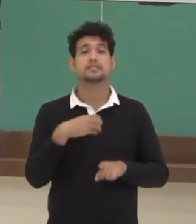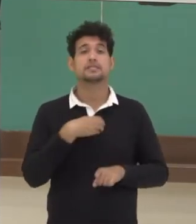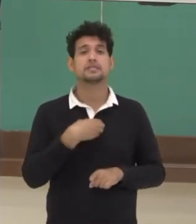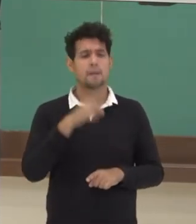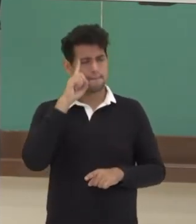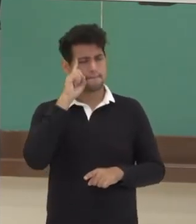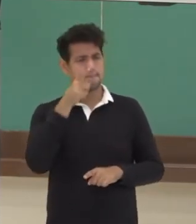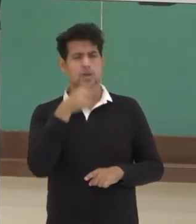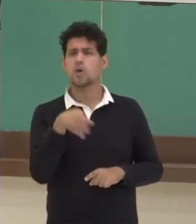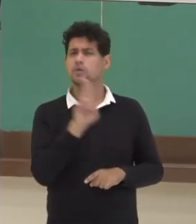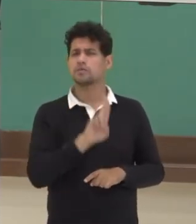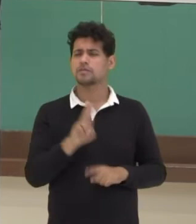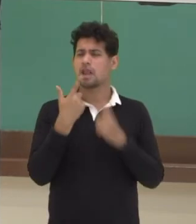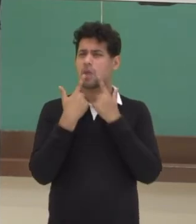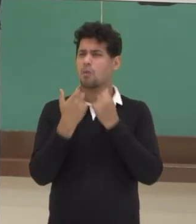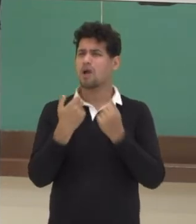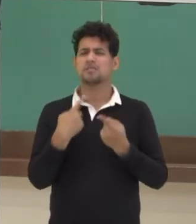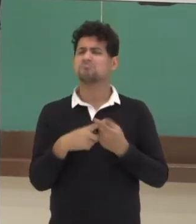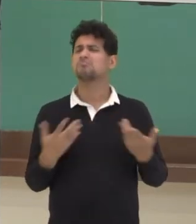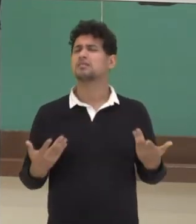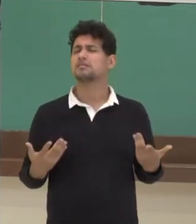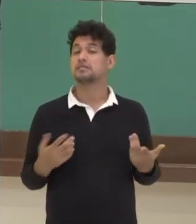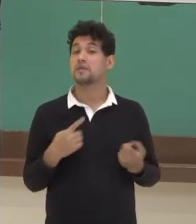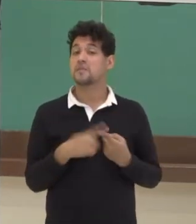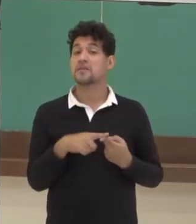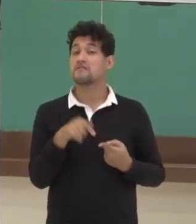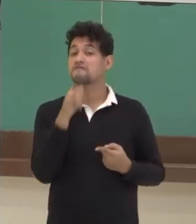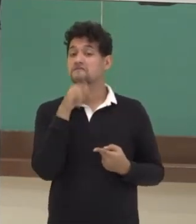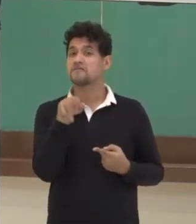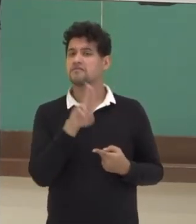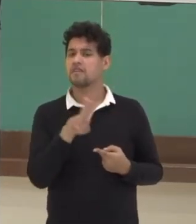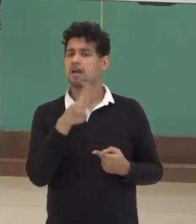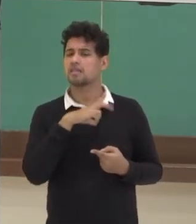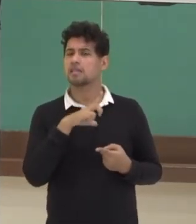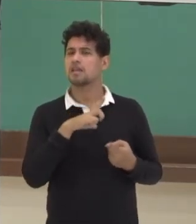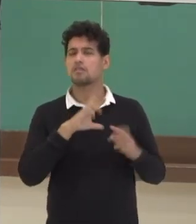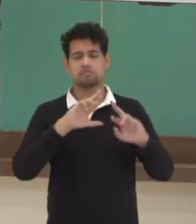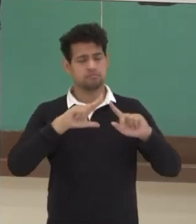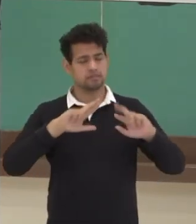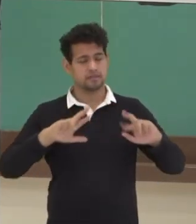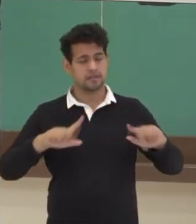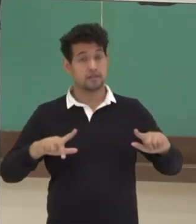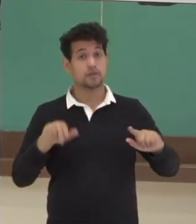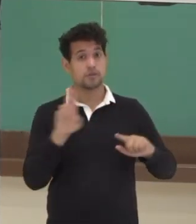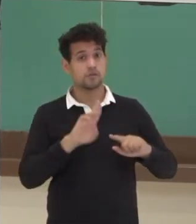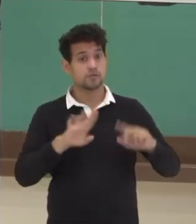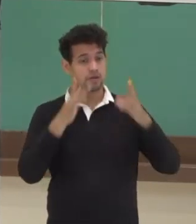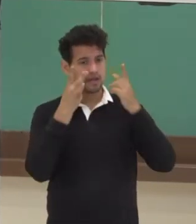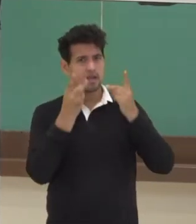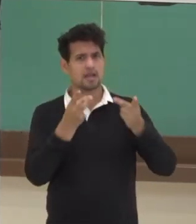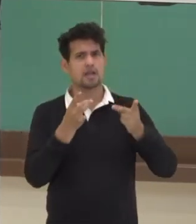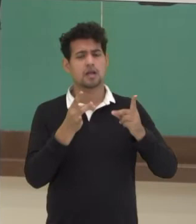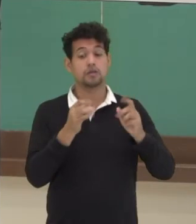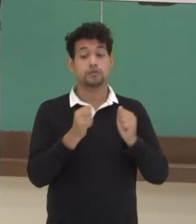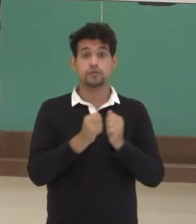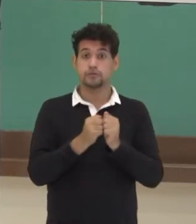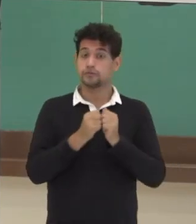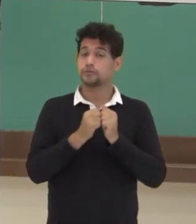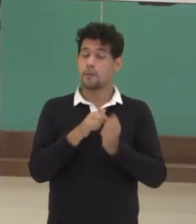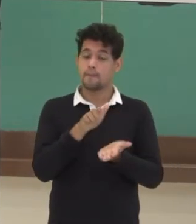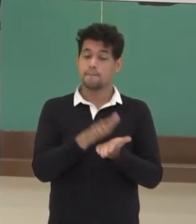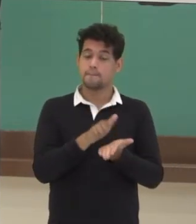utilizado na linguagem, por quê? Porque você vai ter aí a função apelativa. Com isso, esses